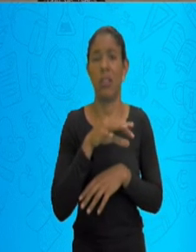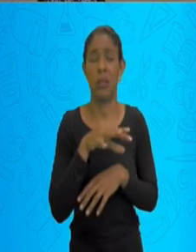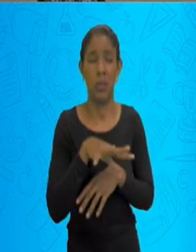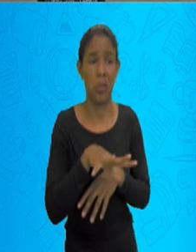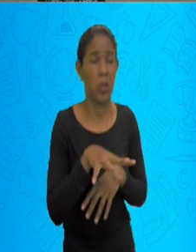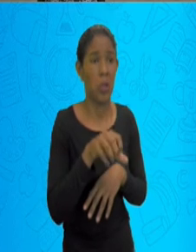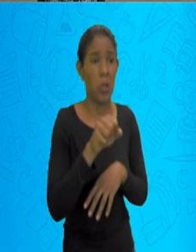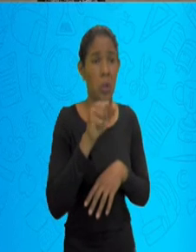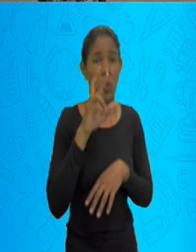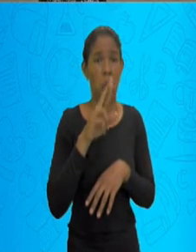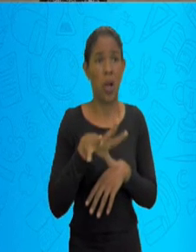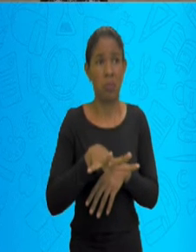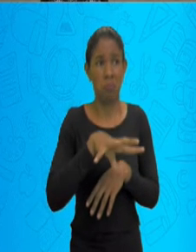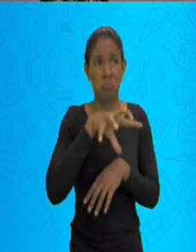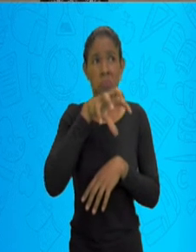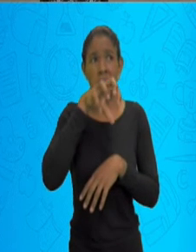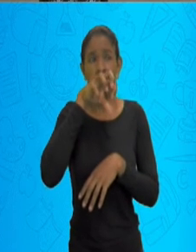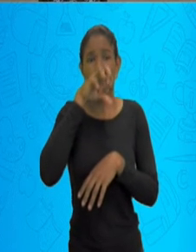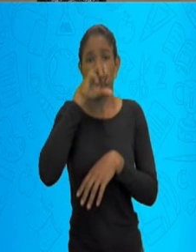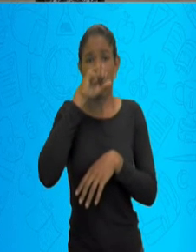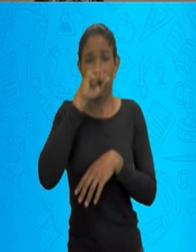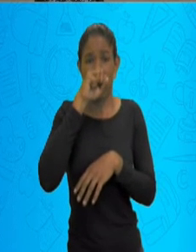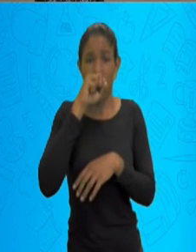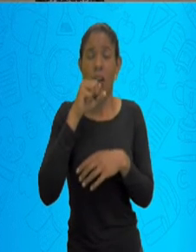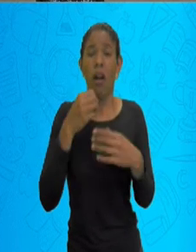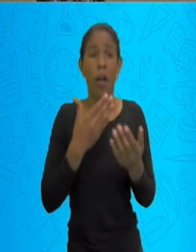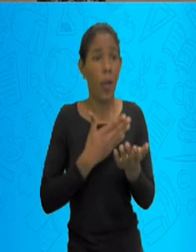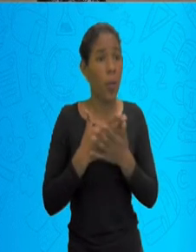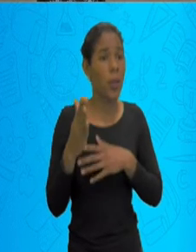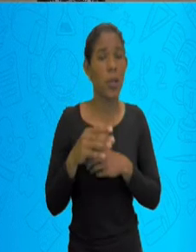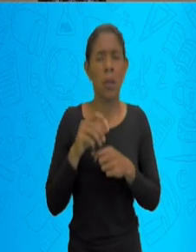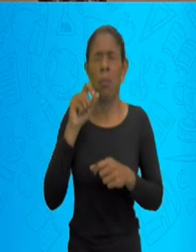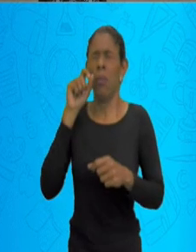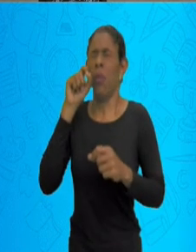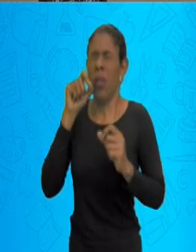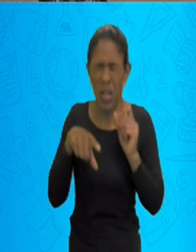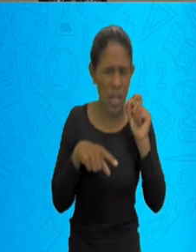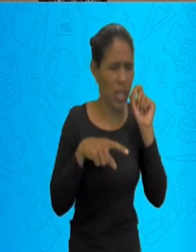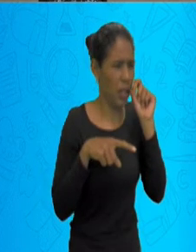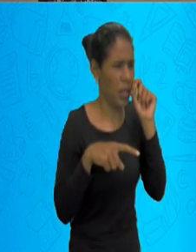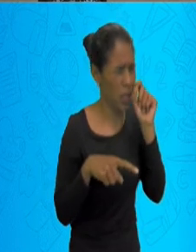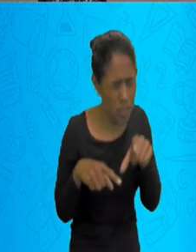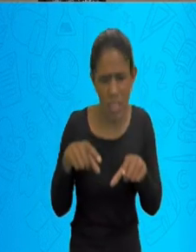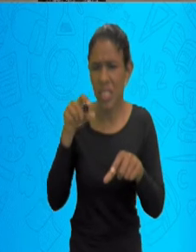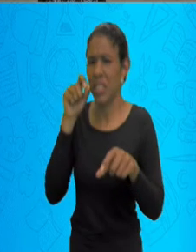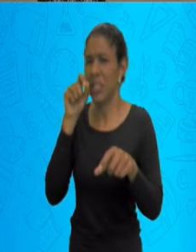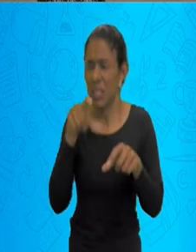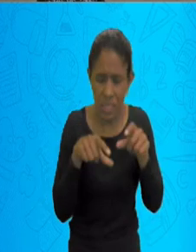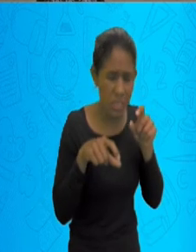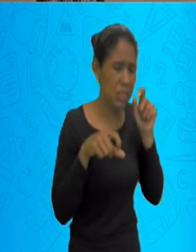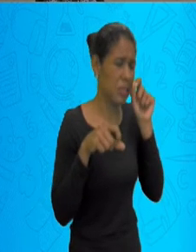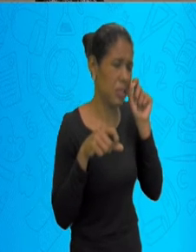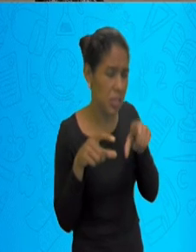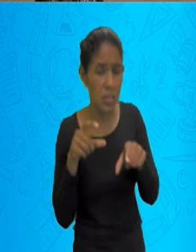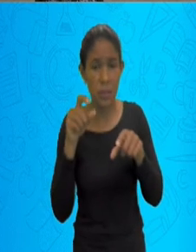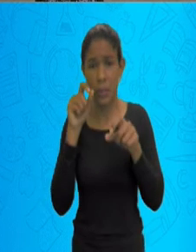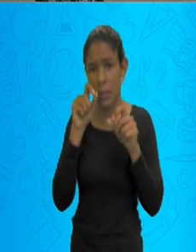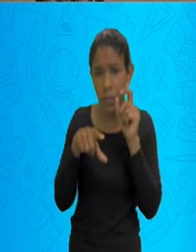mais, um cheiro mais forte, a gente automaticamente tem algumas pessoas que começam a espirrar, espirrar, espirrar, involuntariamente. O